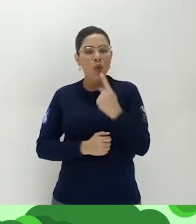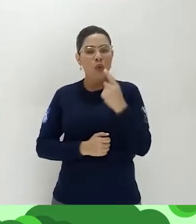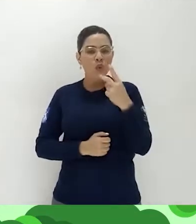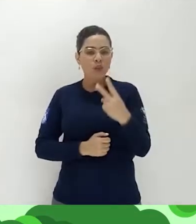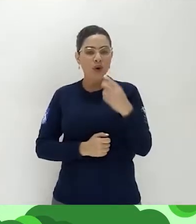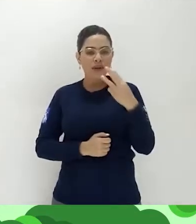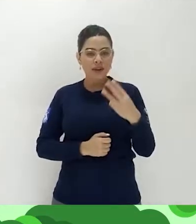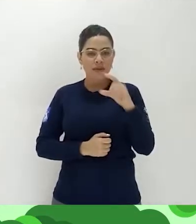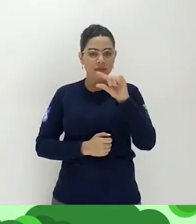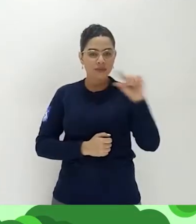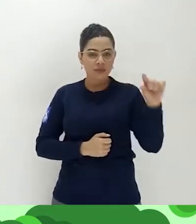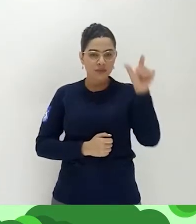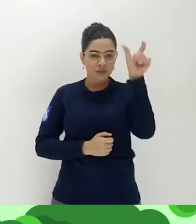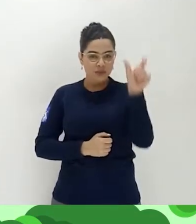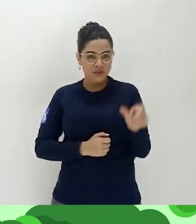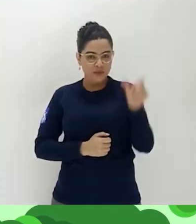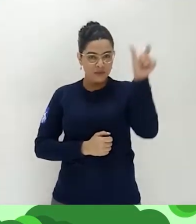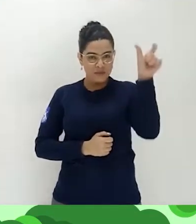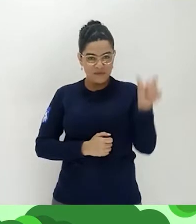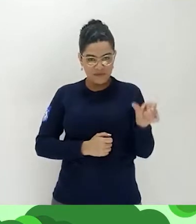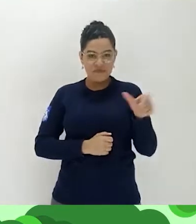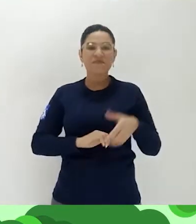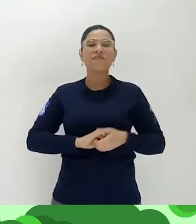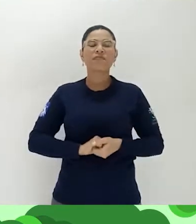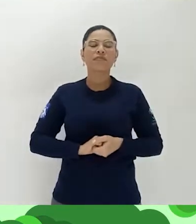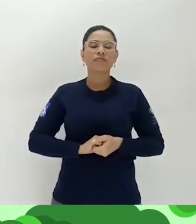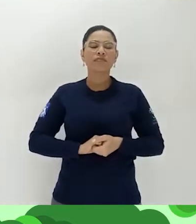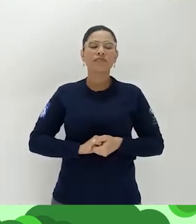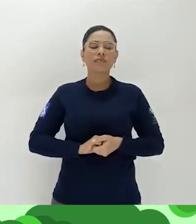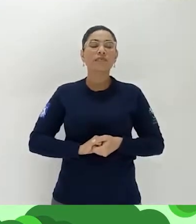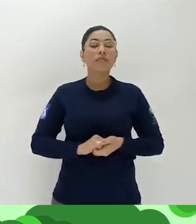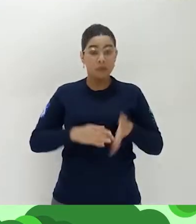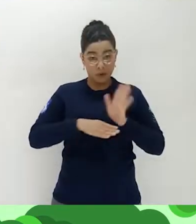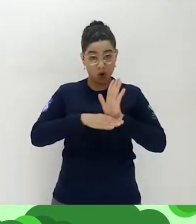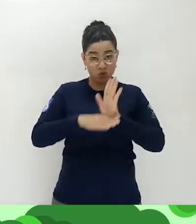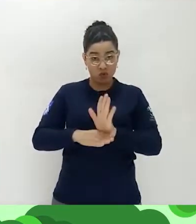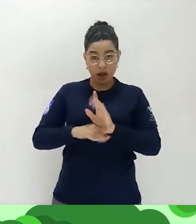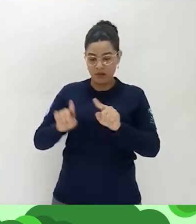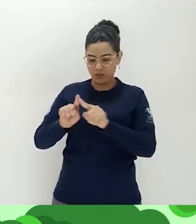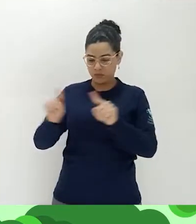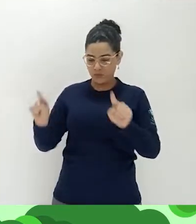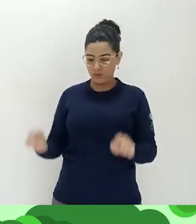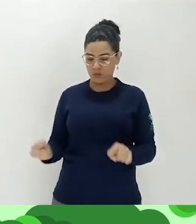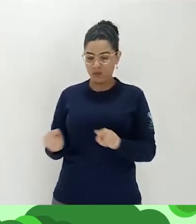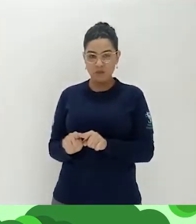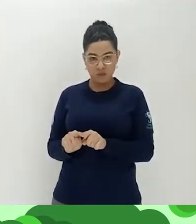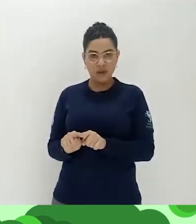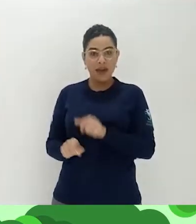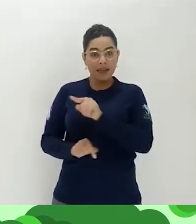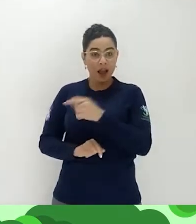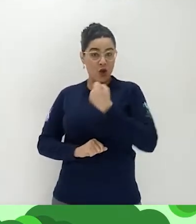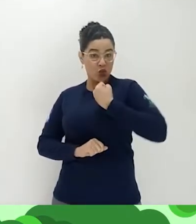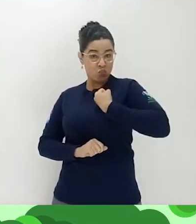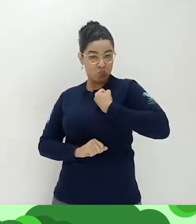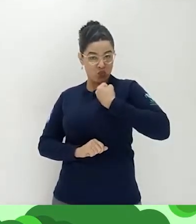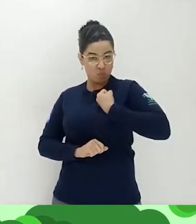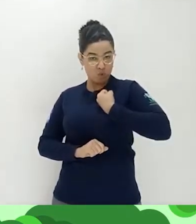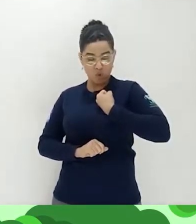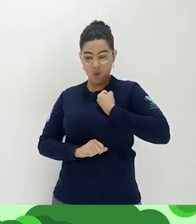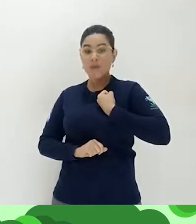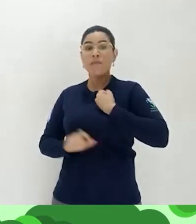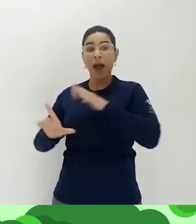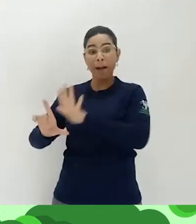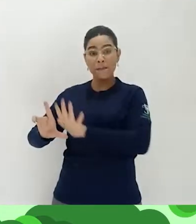3. Pra dar uma ajudinha, embaixo tem um banco de palavras. E nesse banco tem um número da charada, a